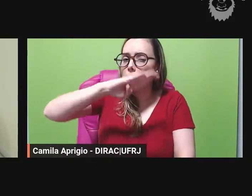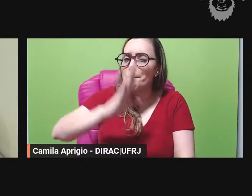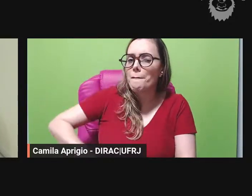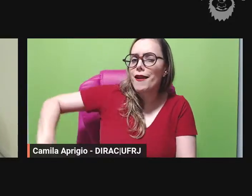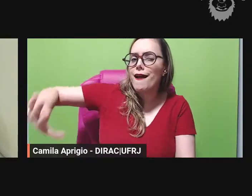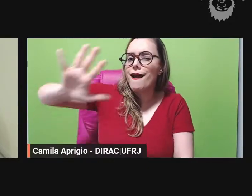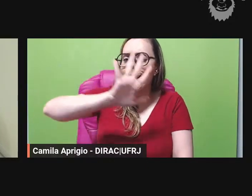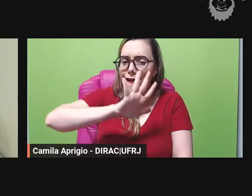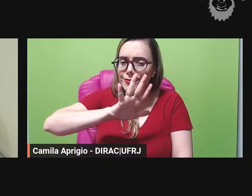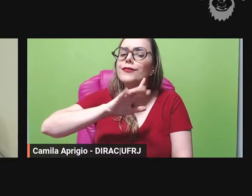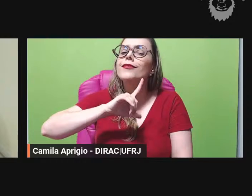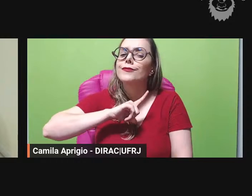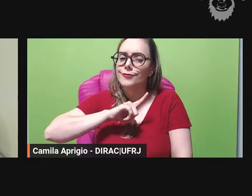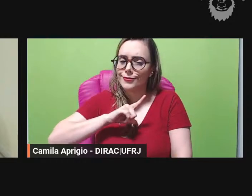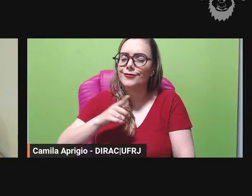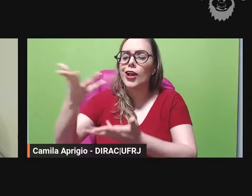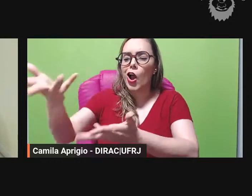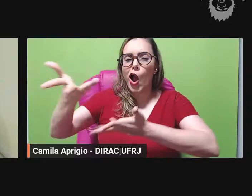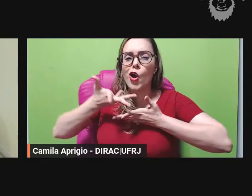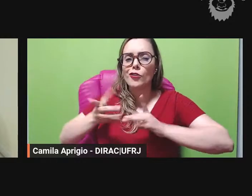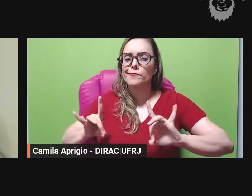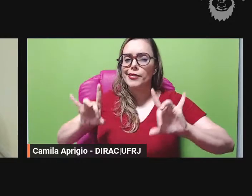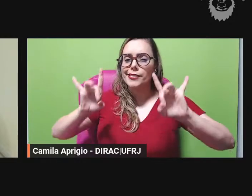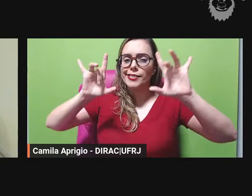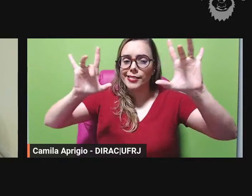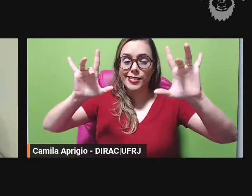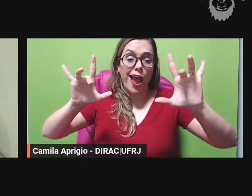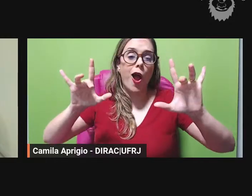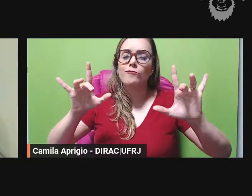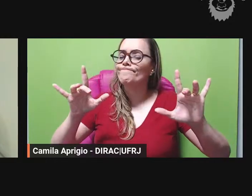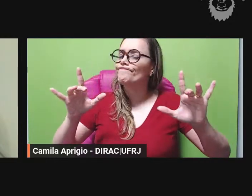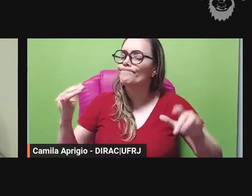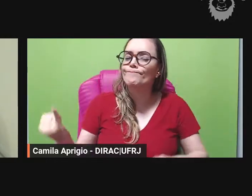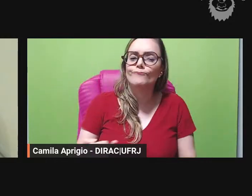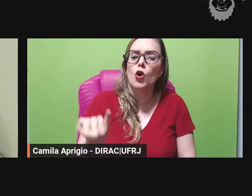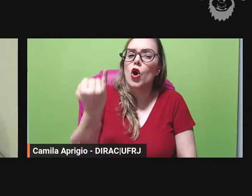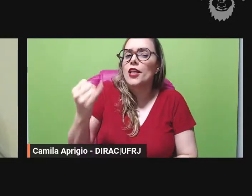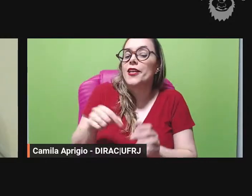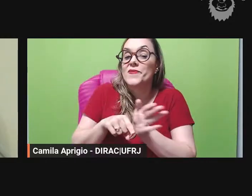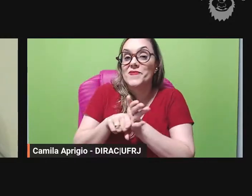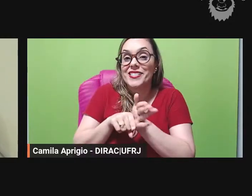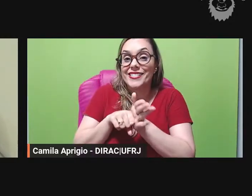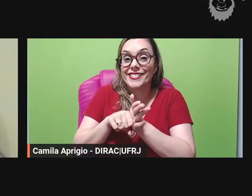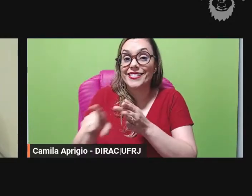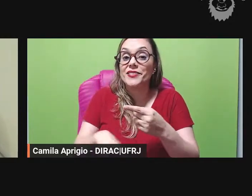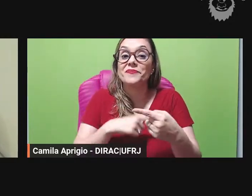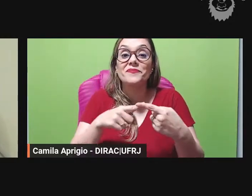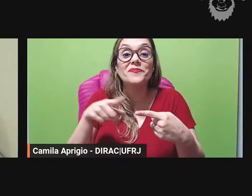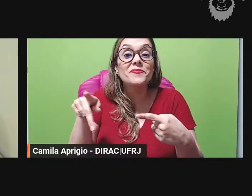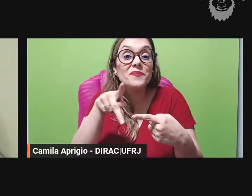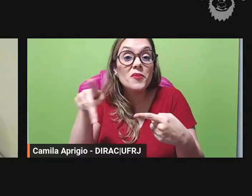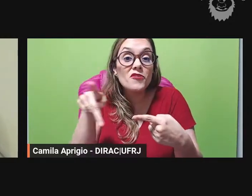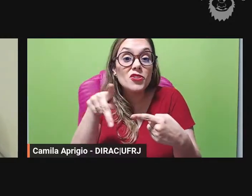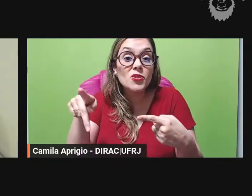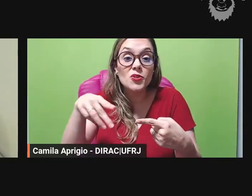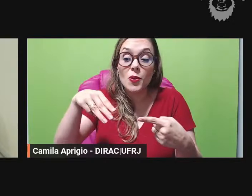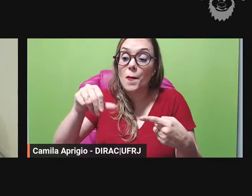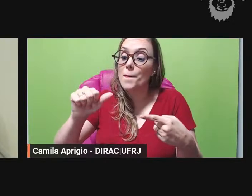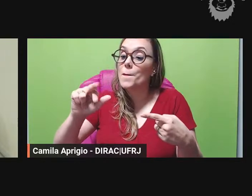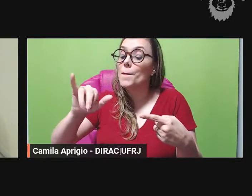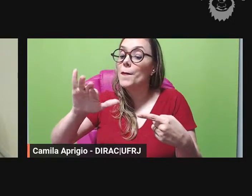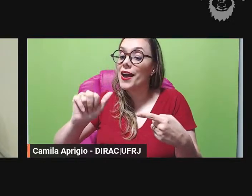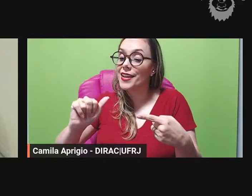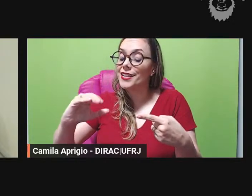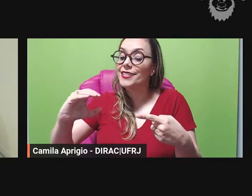pesquisadoras temos a satisfação e a honra de receber hoje as queridas professoras Maria Celeste